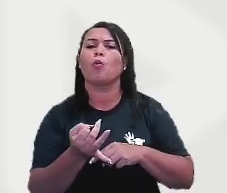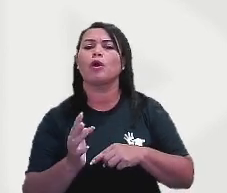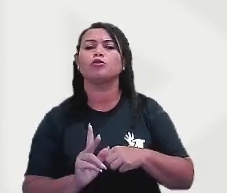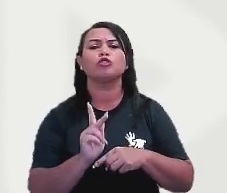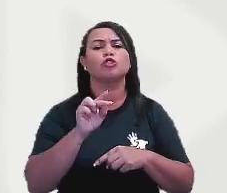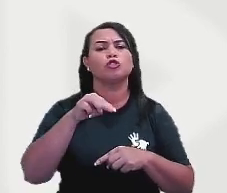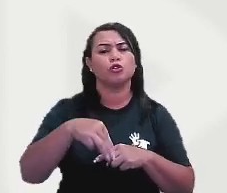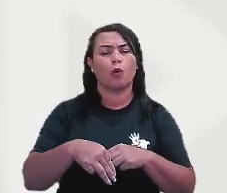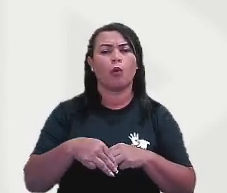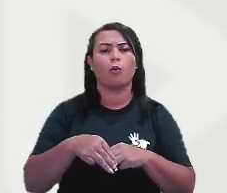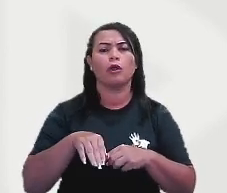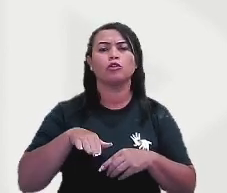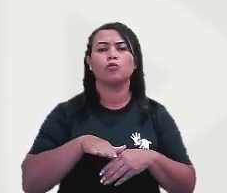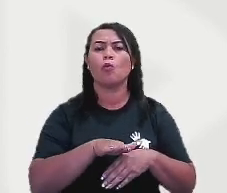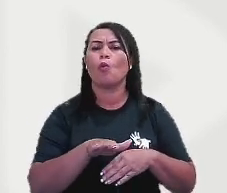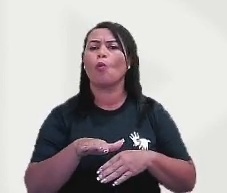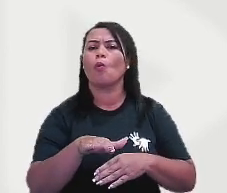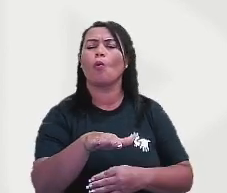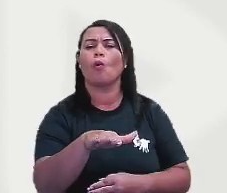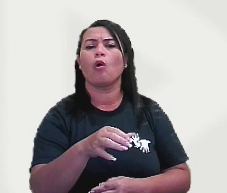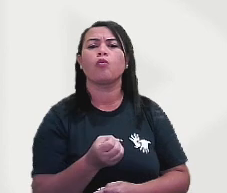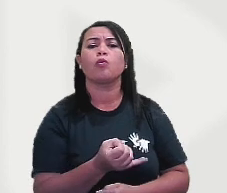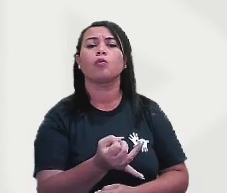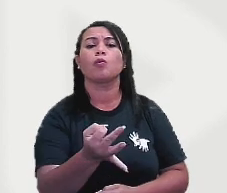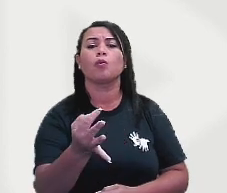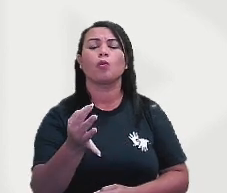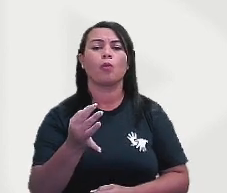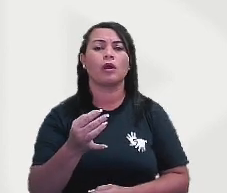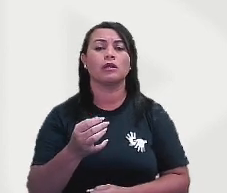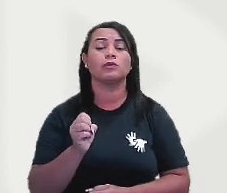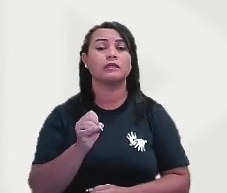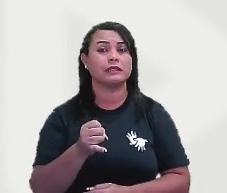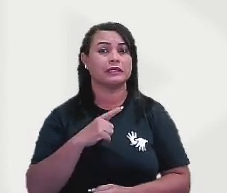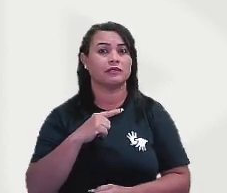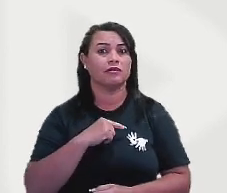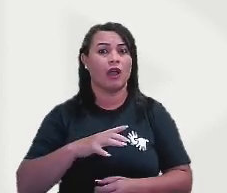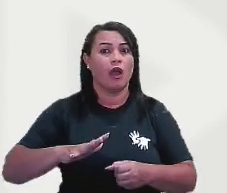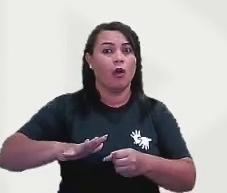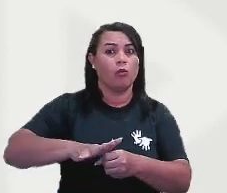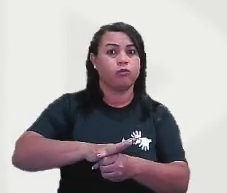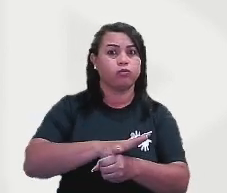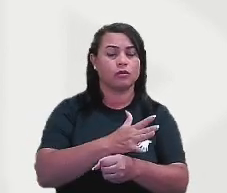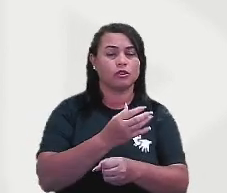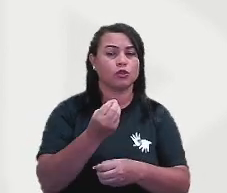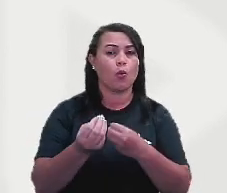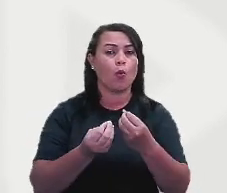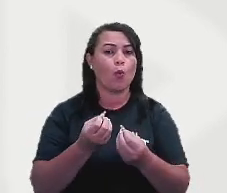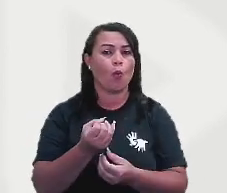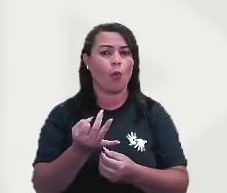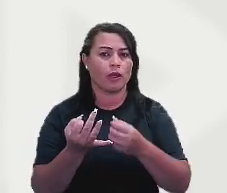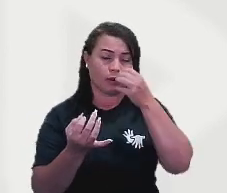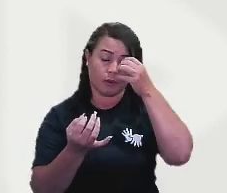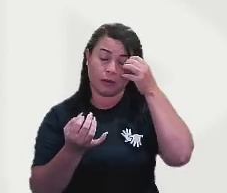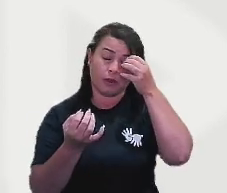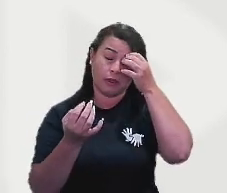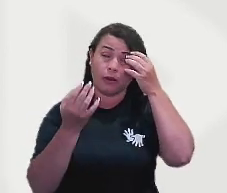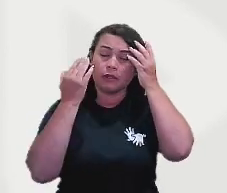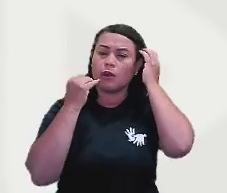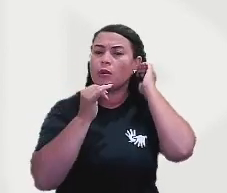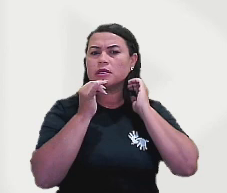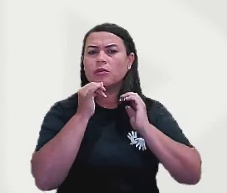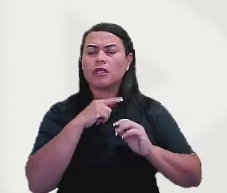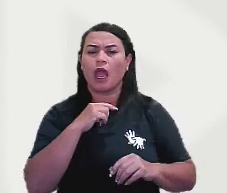que esse automóvel percorre quando está de tanque cheio? Opa, professora! Então, aí um automóvel